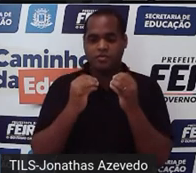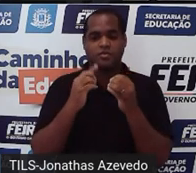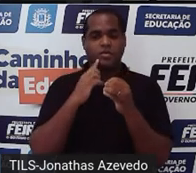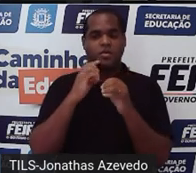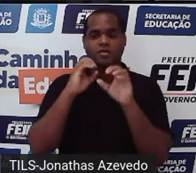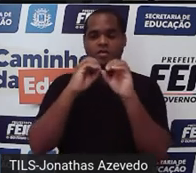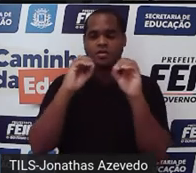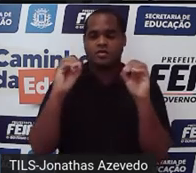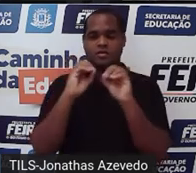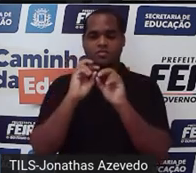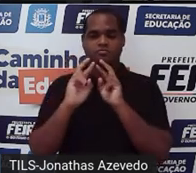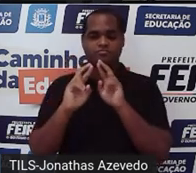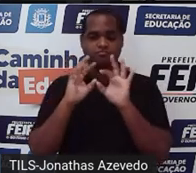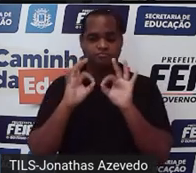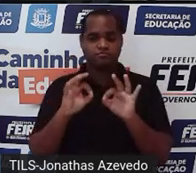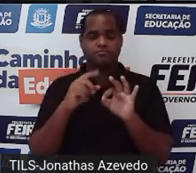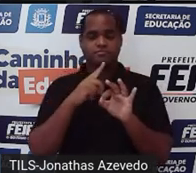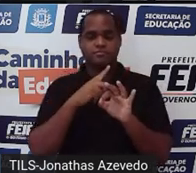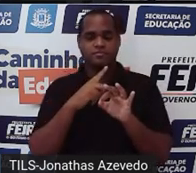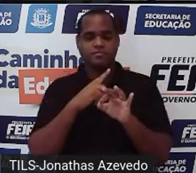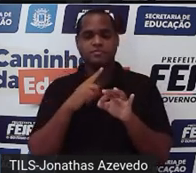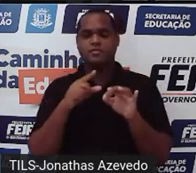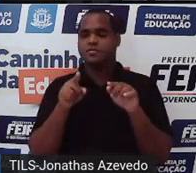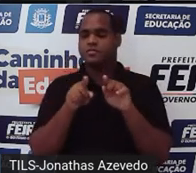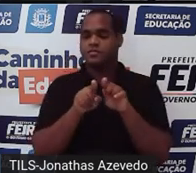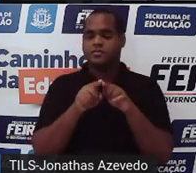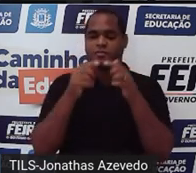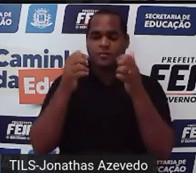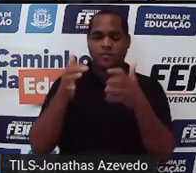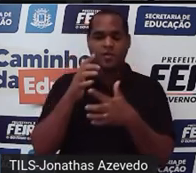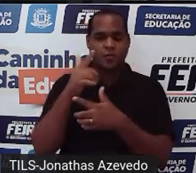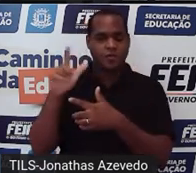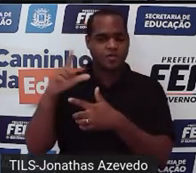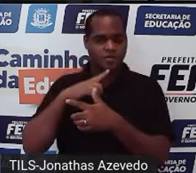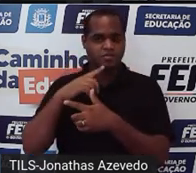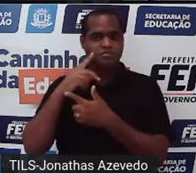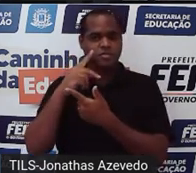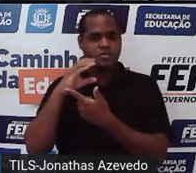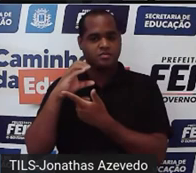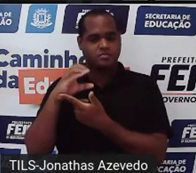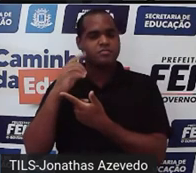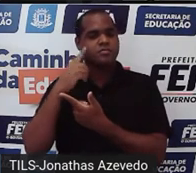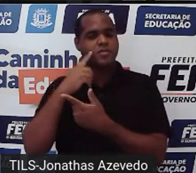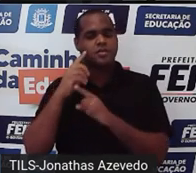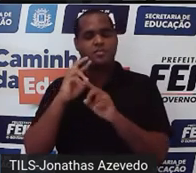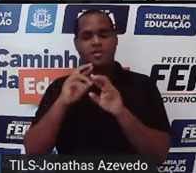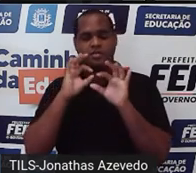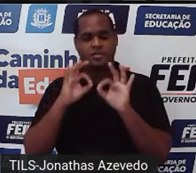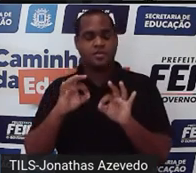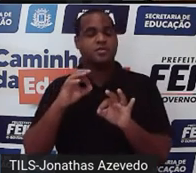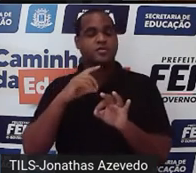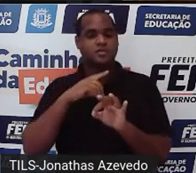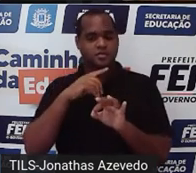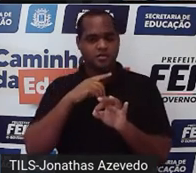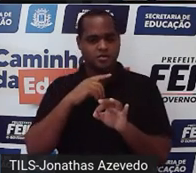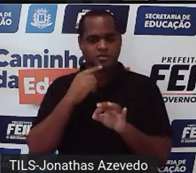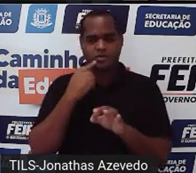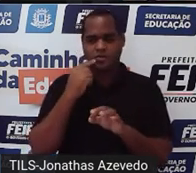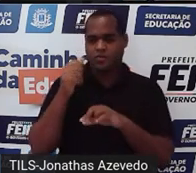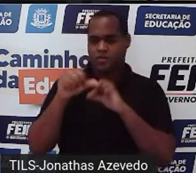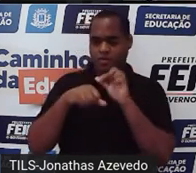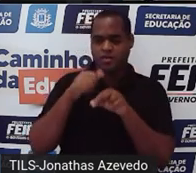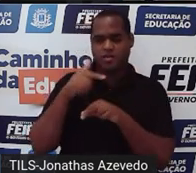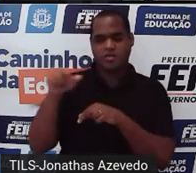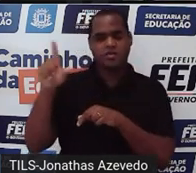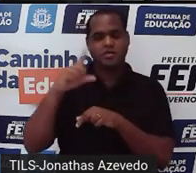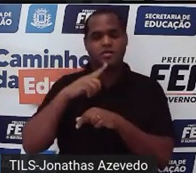zerado na resolução e quando a gente joga as retas no plano cartesiano as retas são coincidentes fica uma por cima da